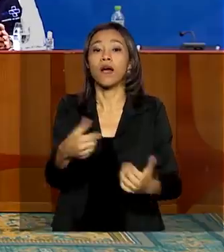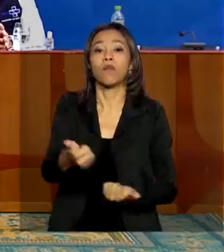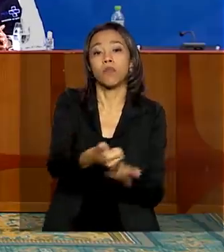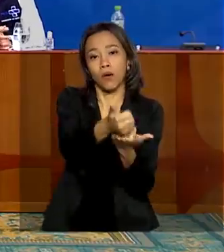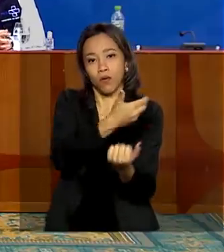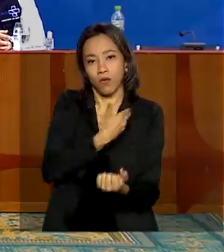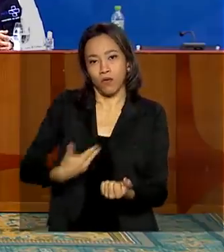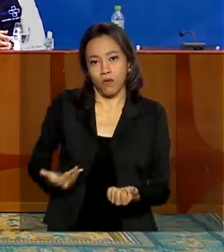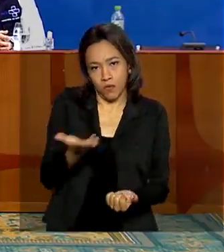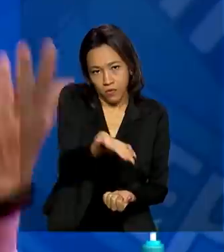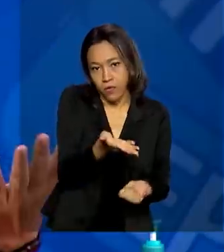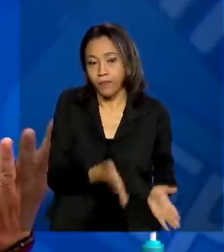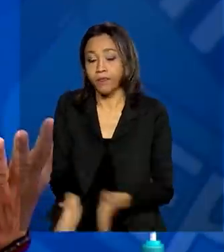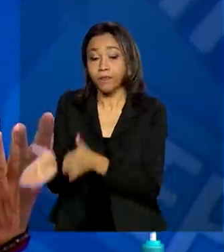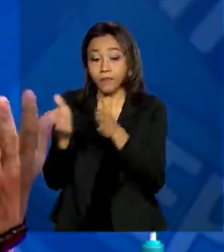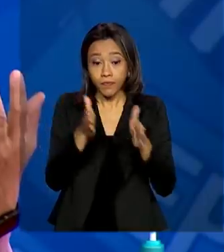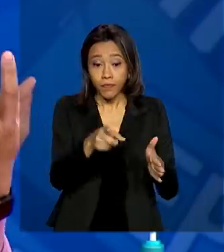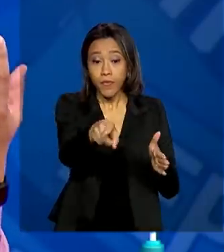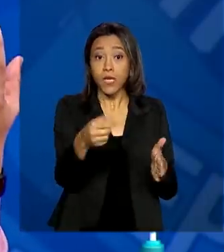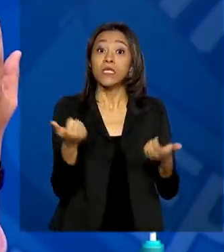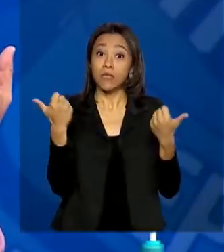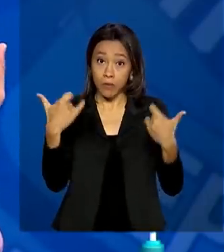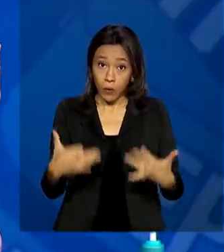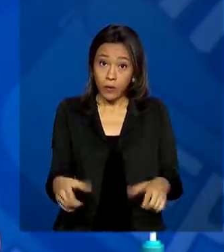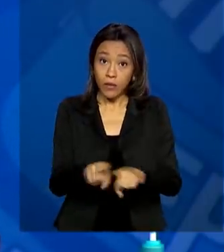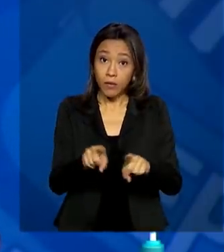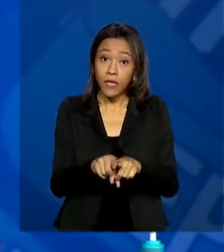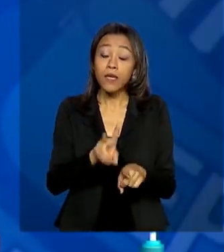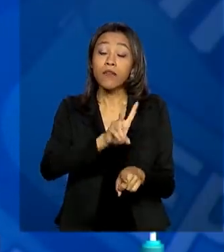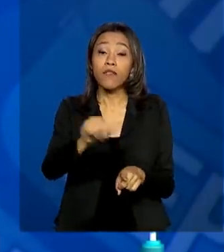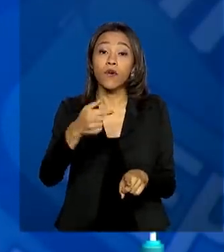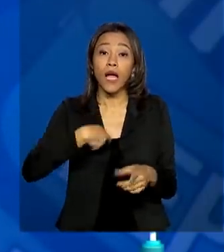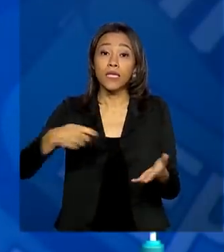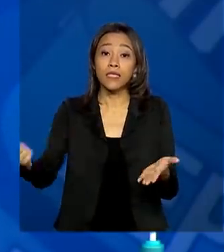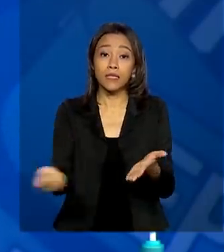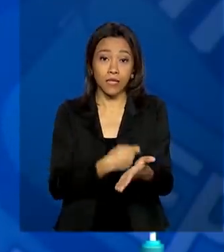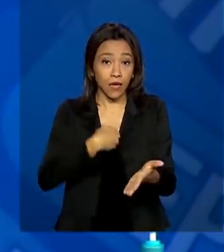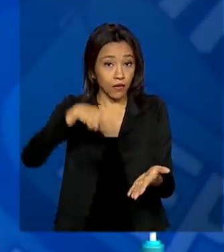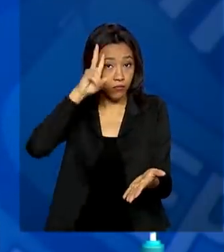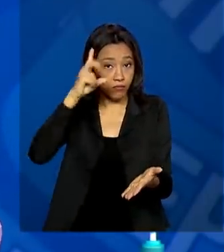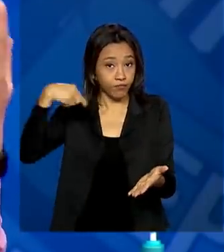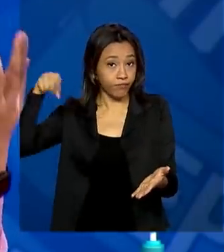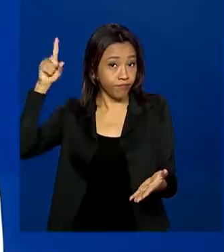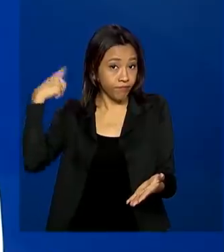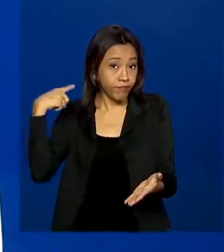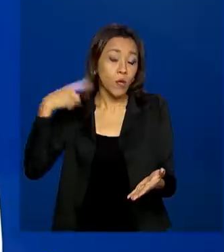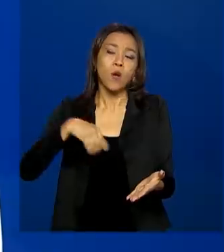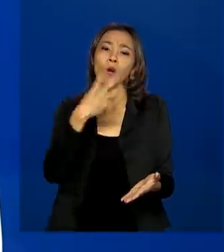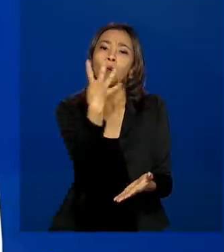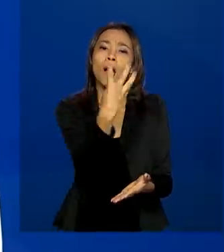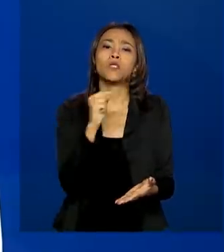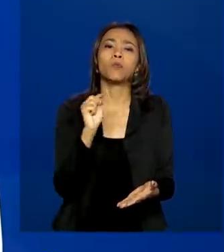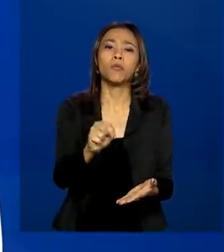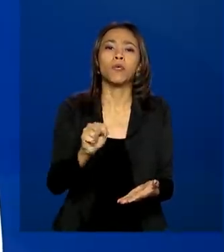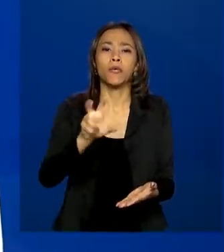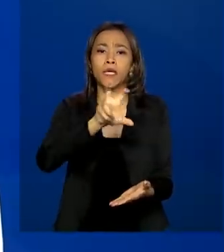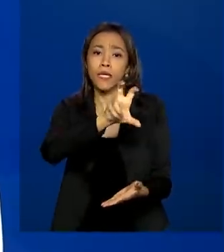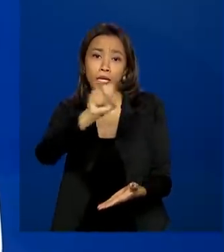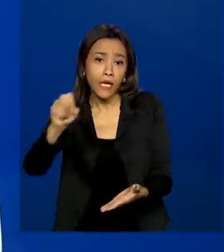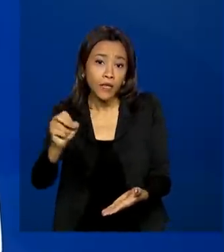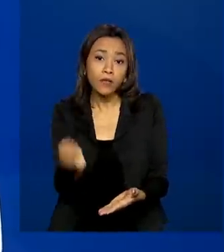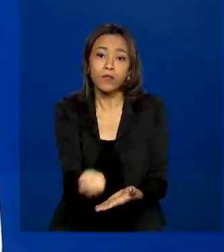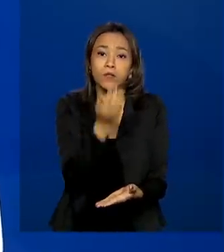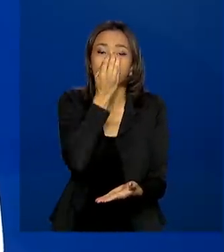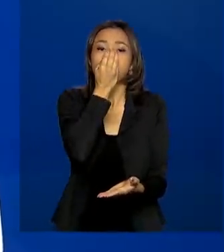O Ministério informou ainda que foi assinado nesta segunda-feira o contrato para aquisição de mais 4.500 respiradores de